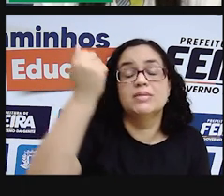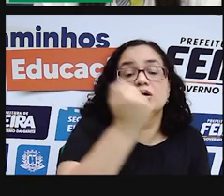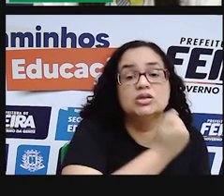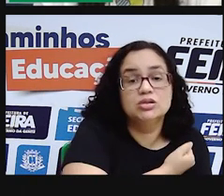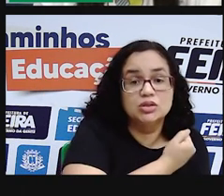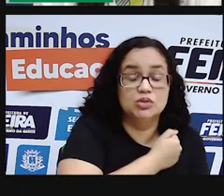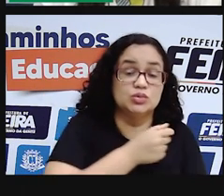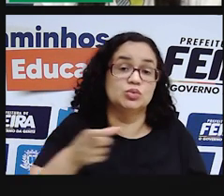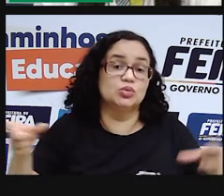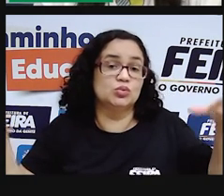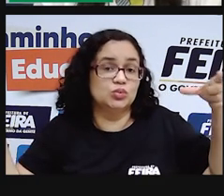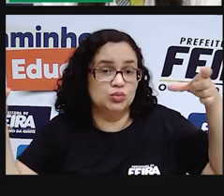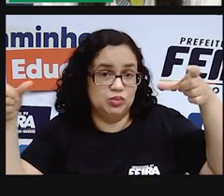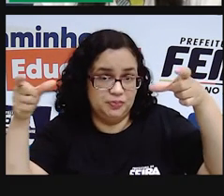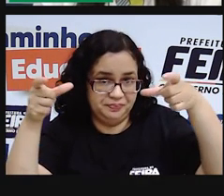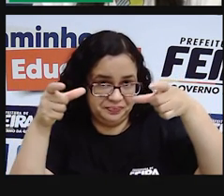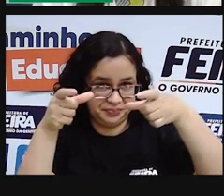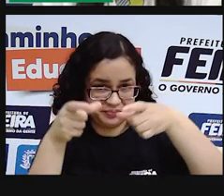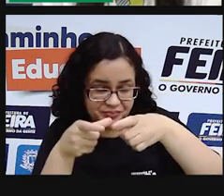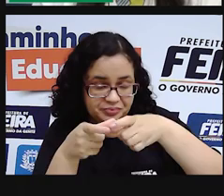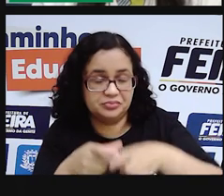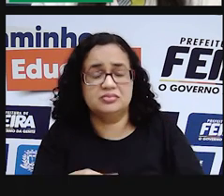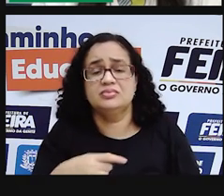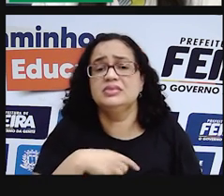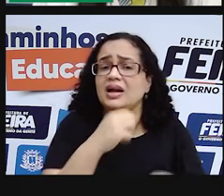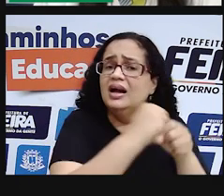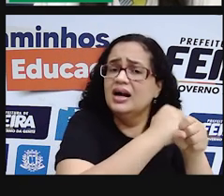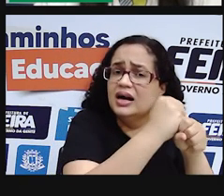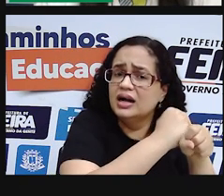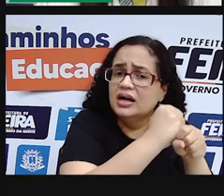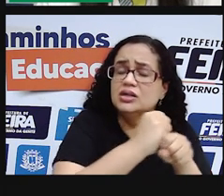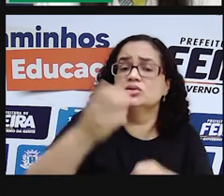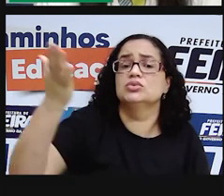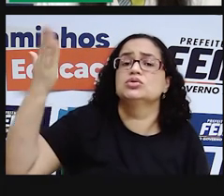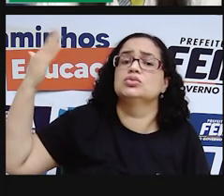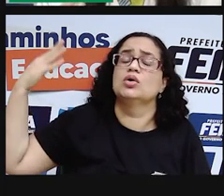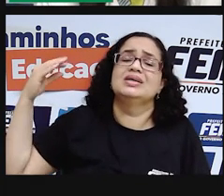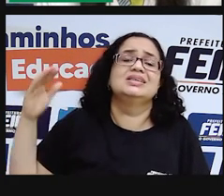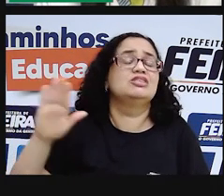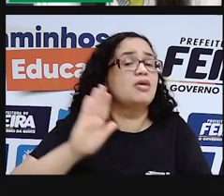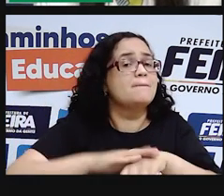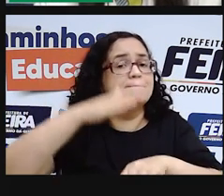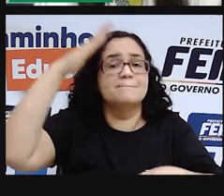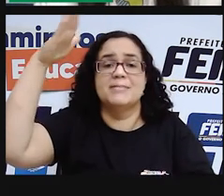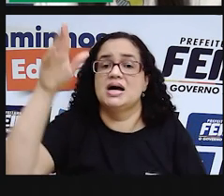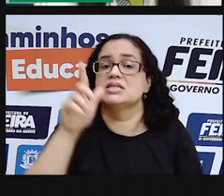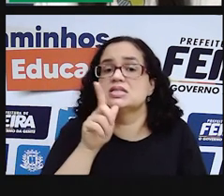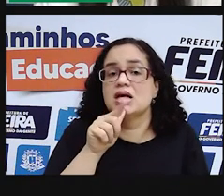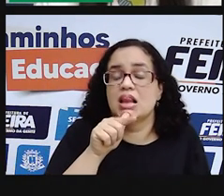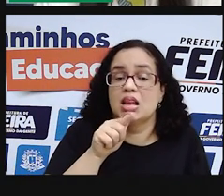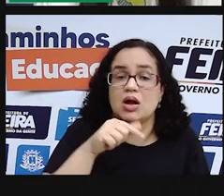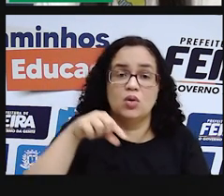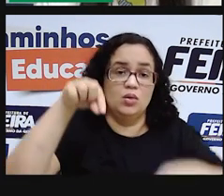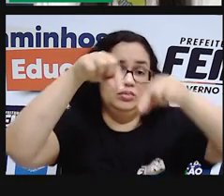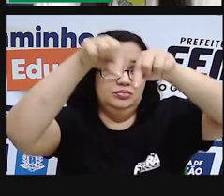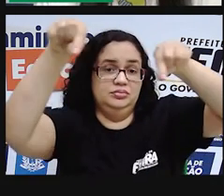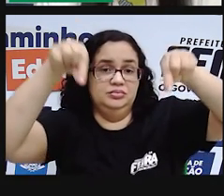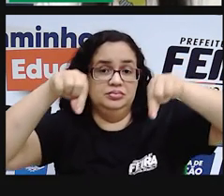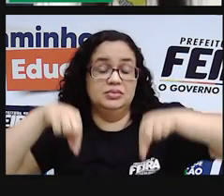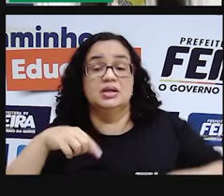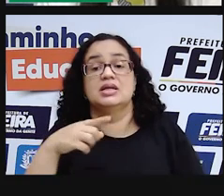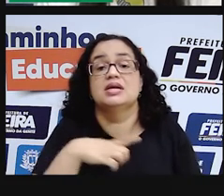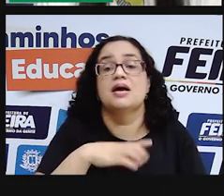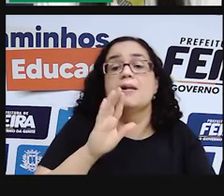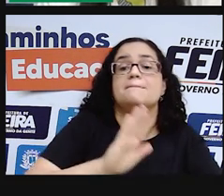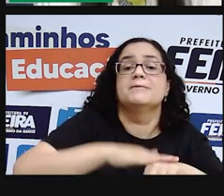vem diminuindo gradativamente. Então, há anos atrás se contou muito mais que isso. Há dados que dizem